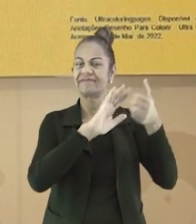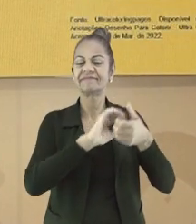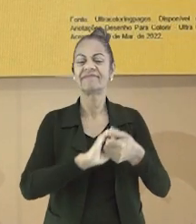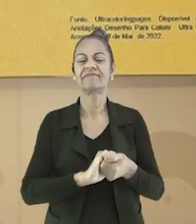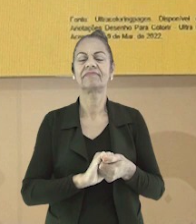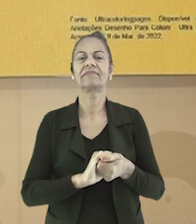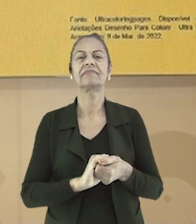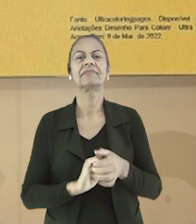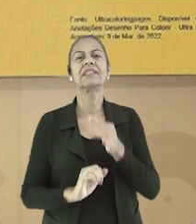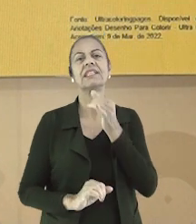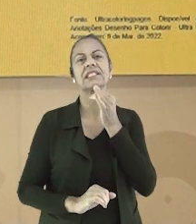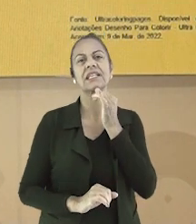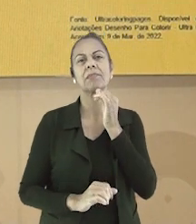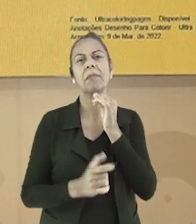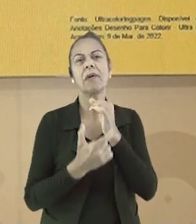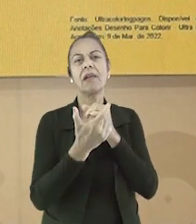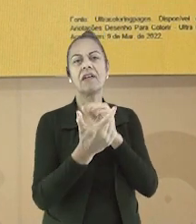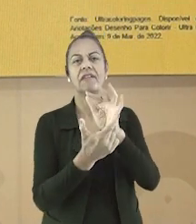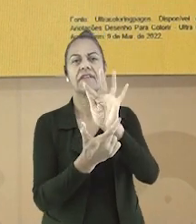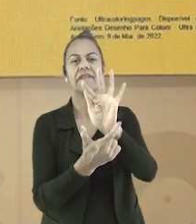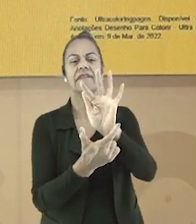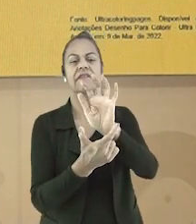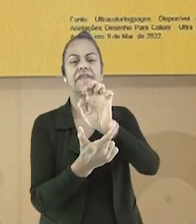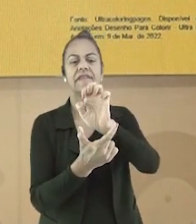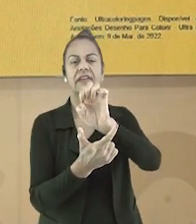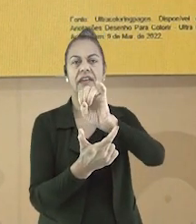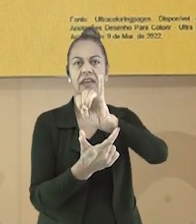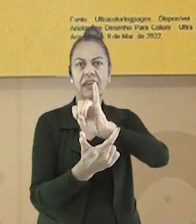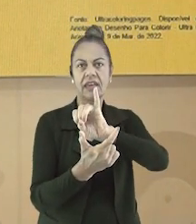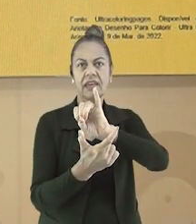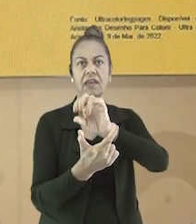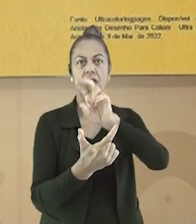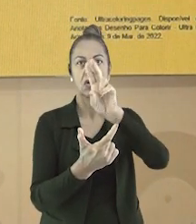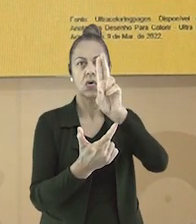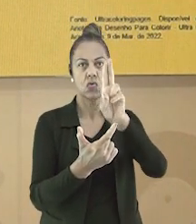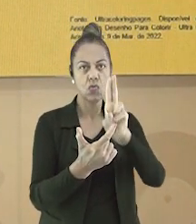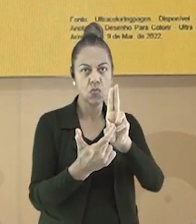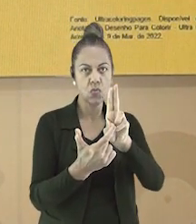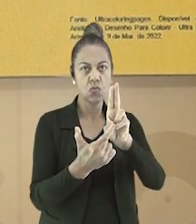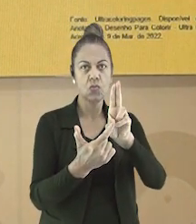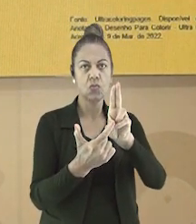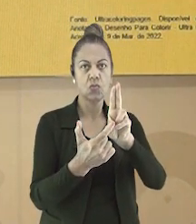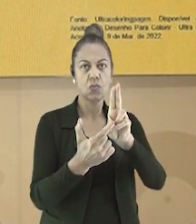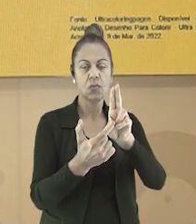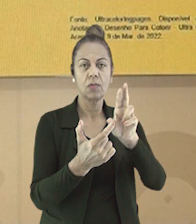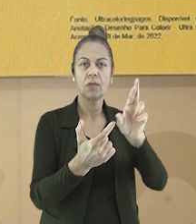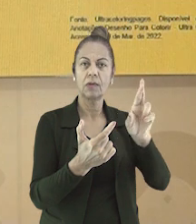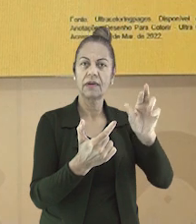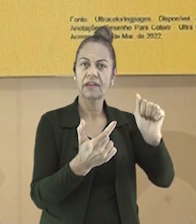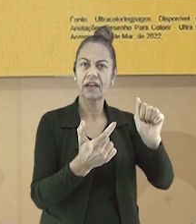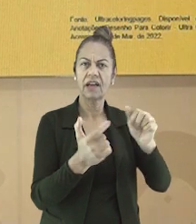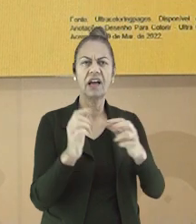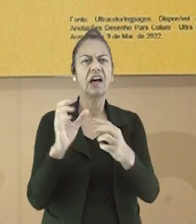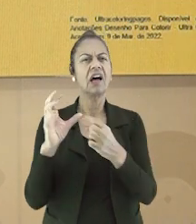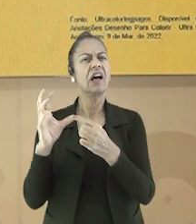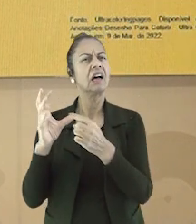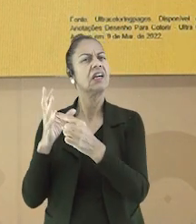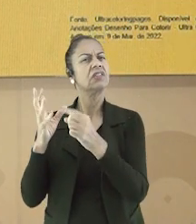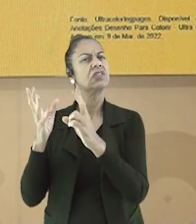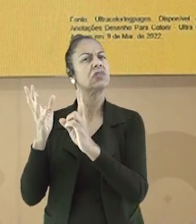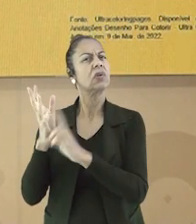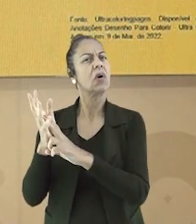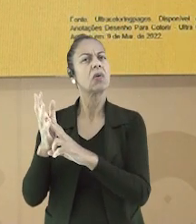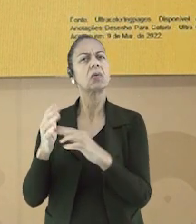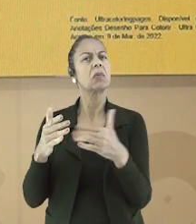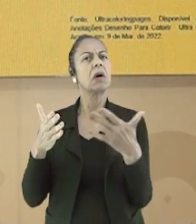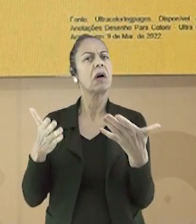Primeiro, vamos separar a palavra feiura. Fe-u-ra. Onde está o